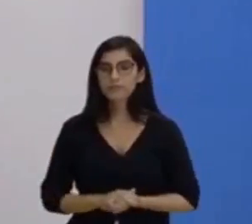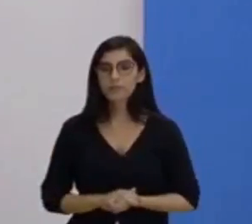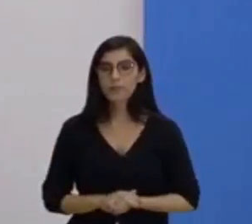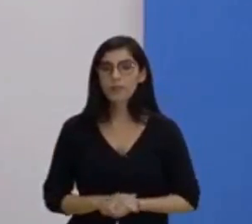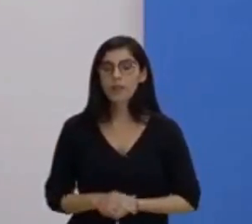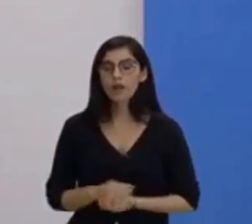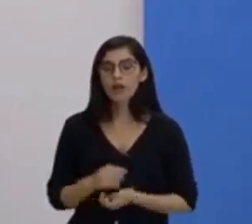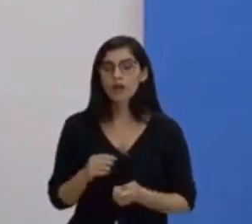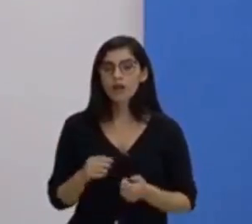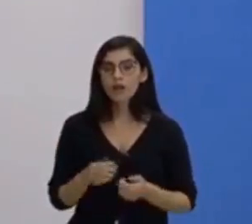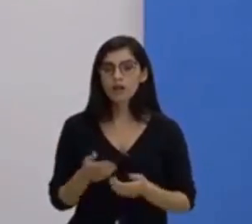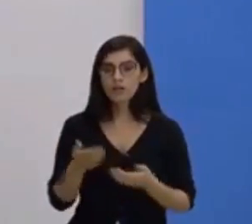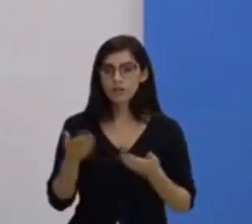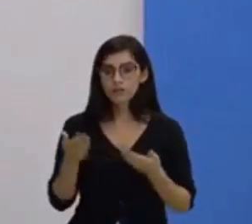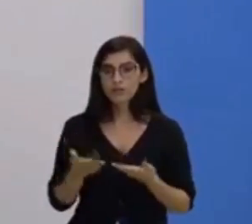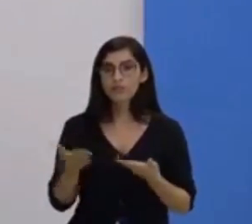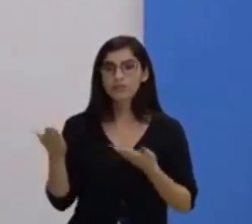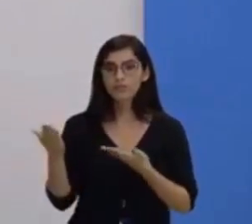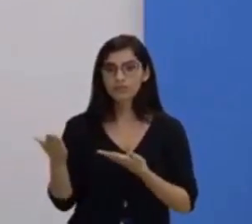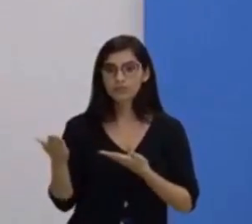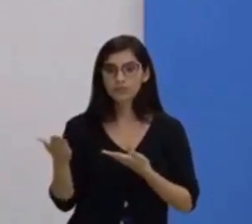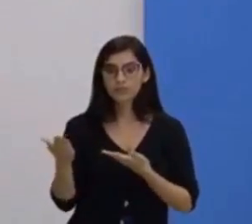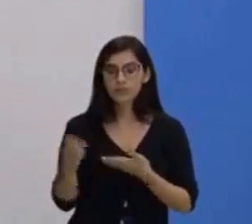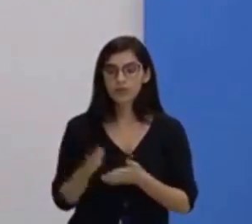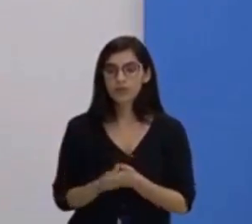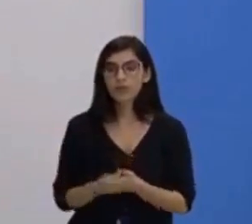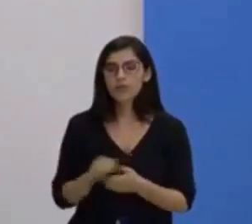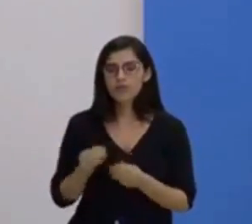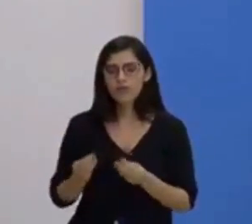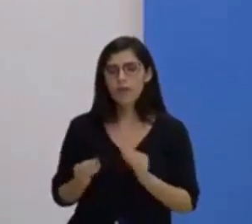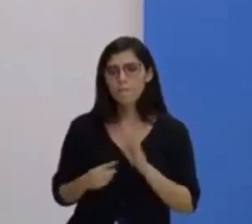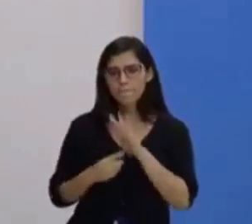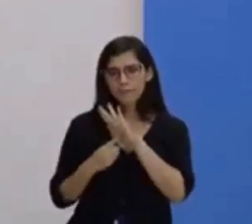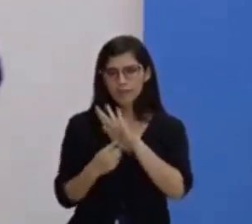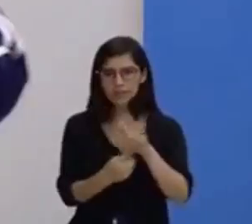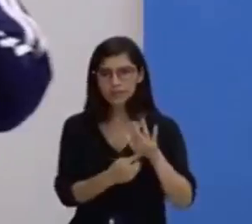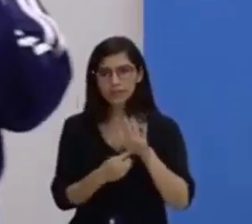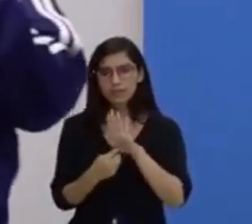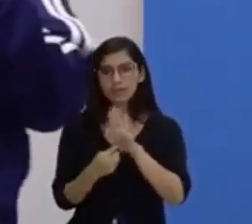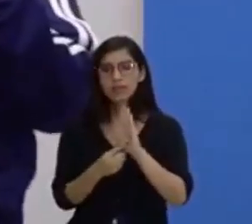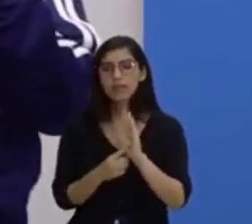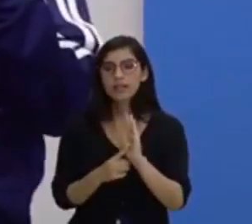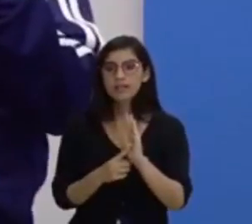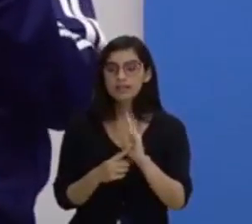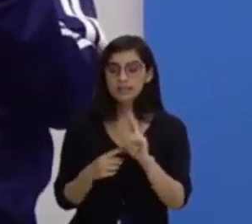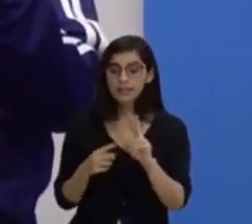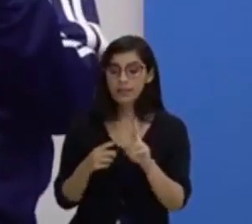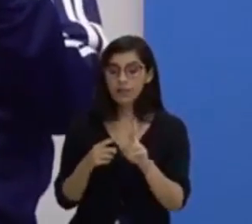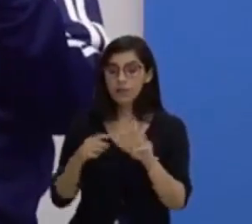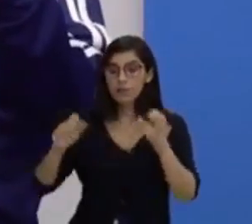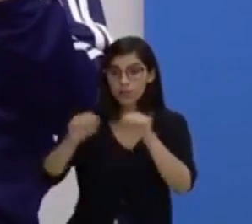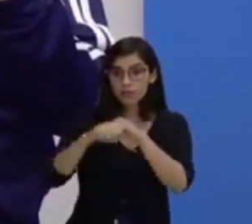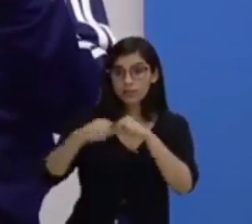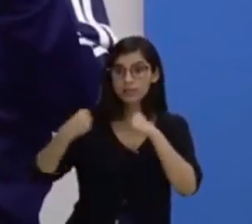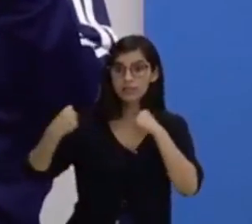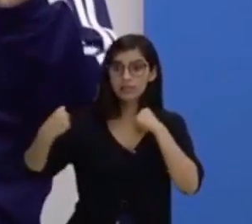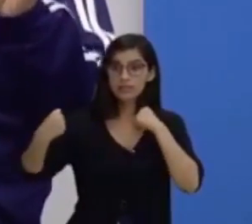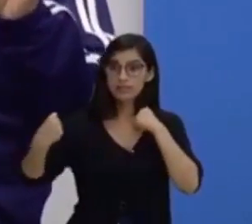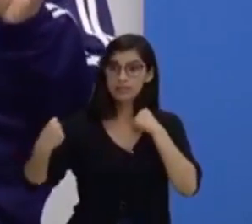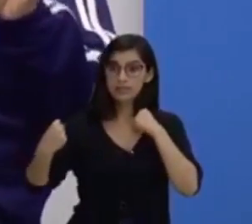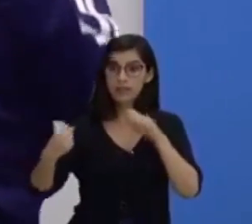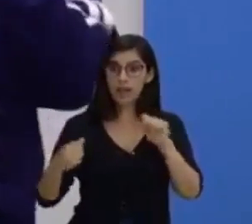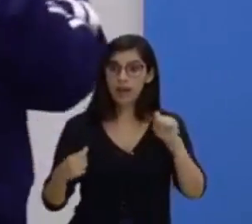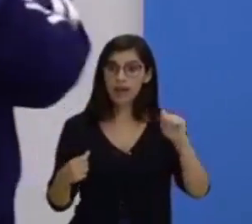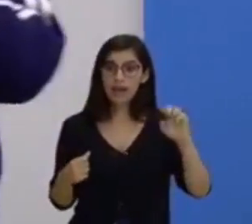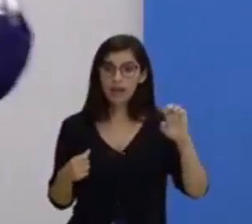vendo aí na tela, da forma que foi colocada, e a gente falou que a resistência, falou sobre resistência